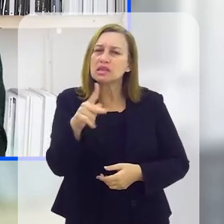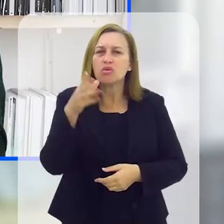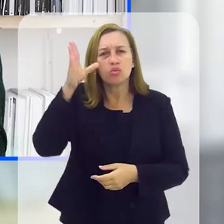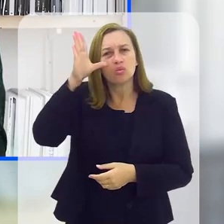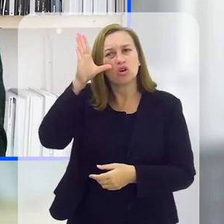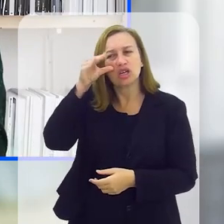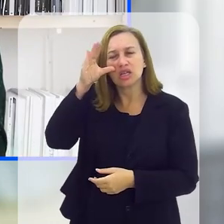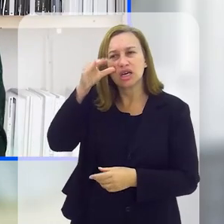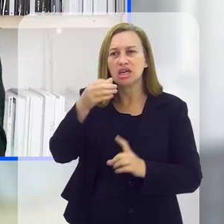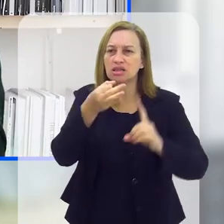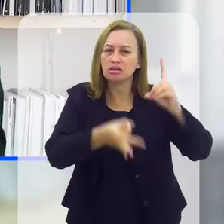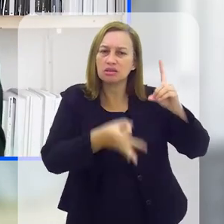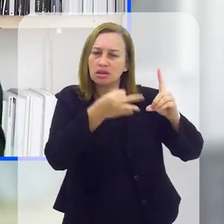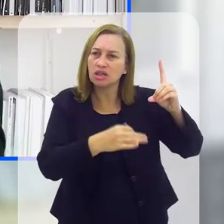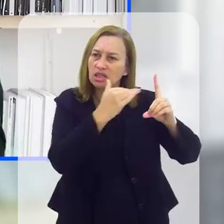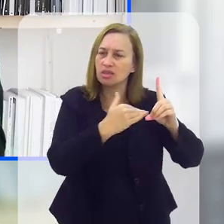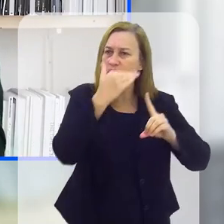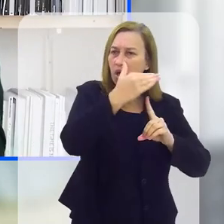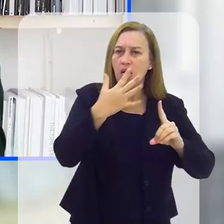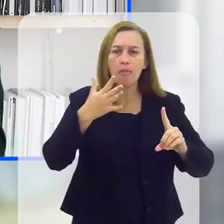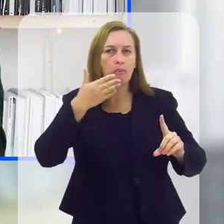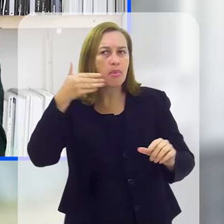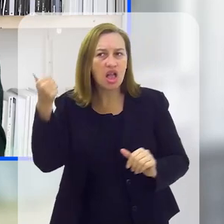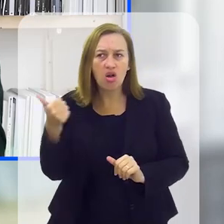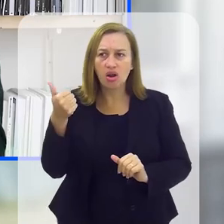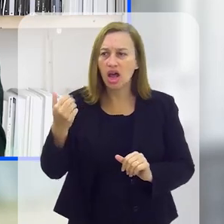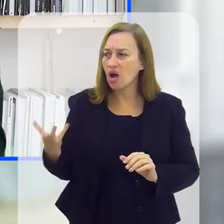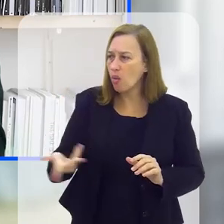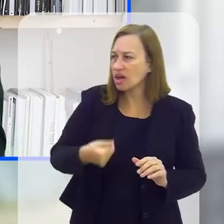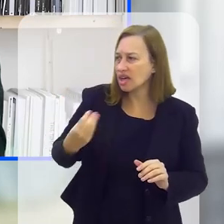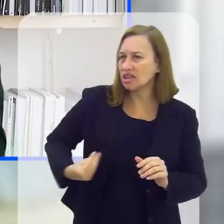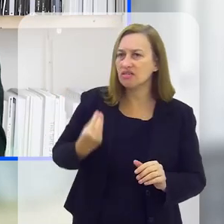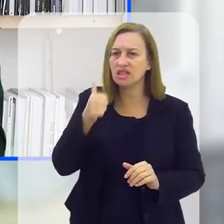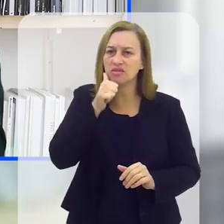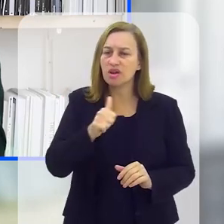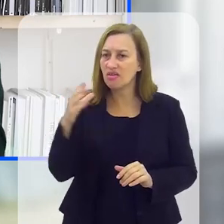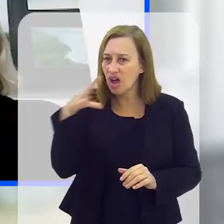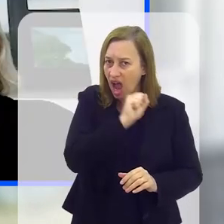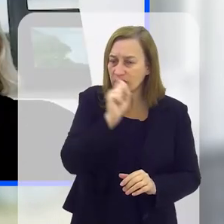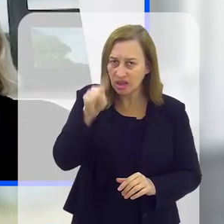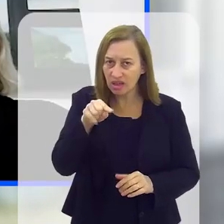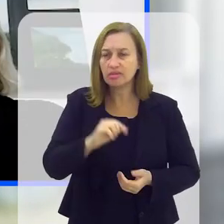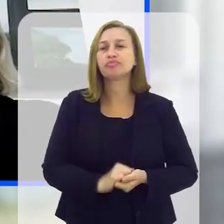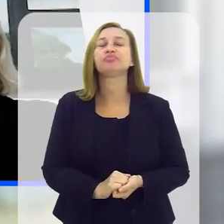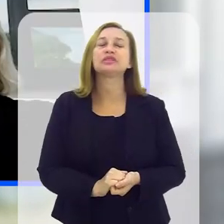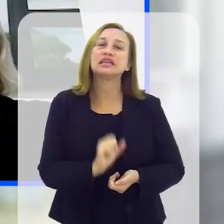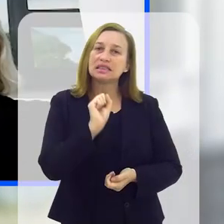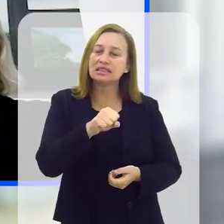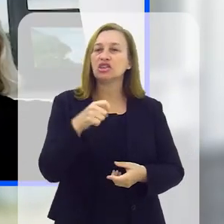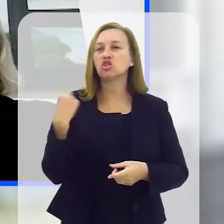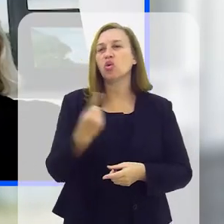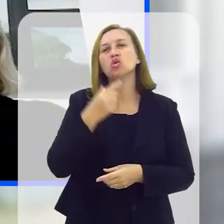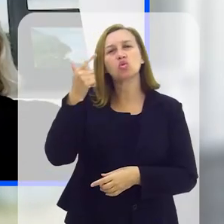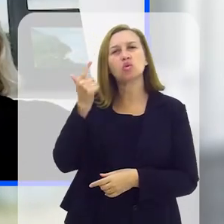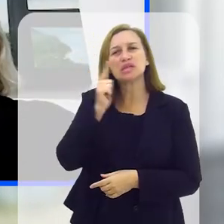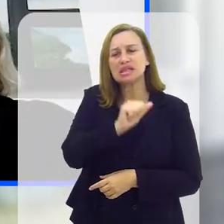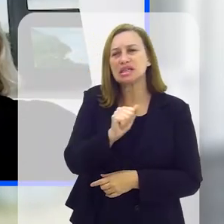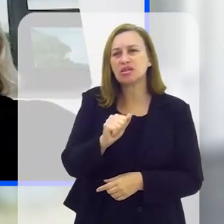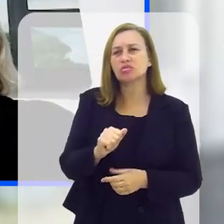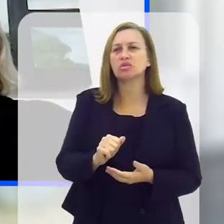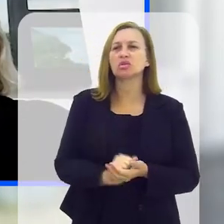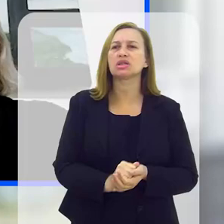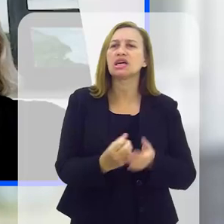interesse, o desembargador, em melhorar a qualidade de vida dessas mulheres foi imediato, né? É, nós